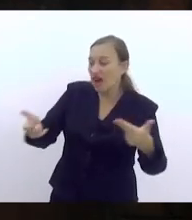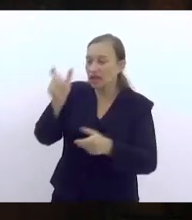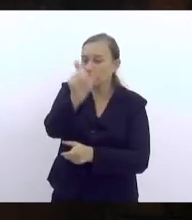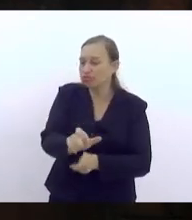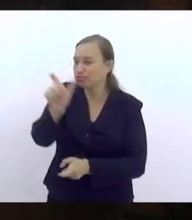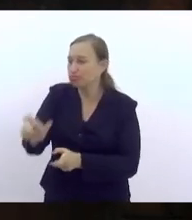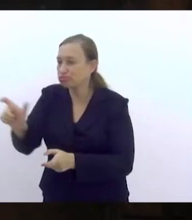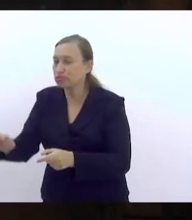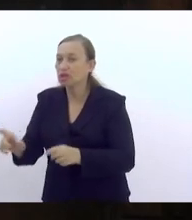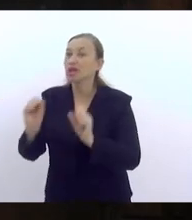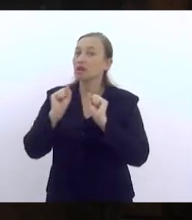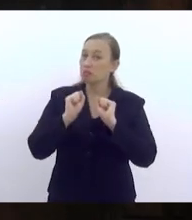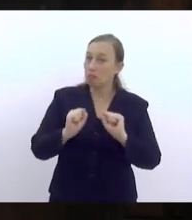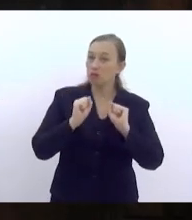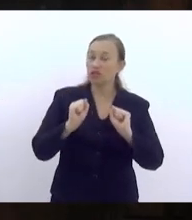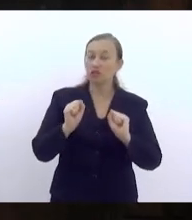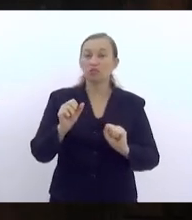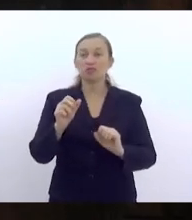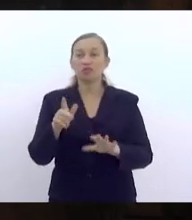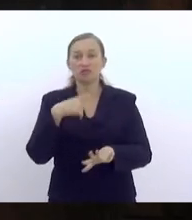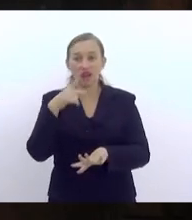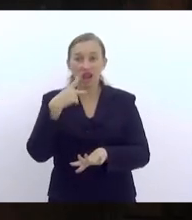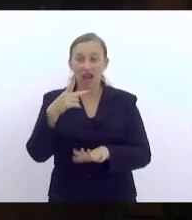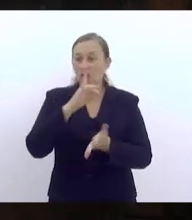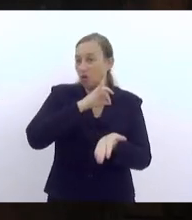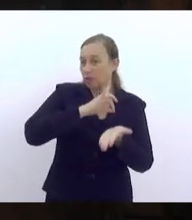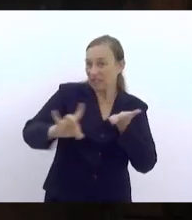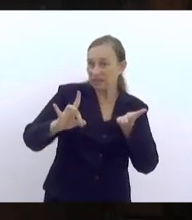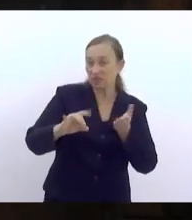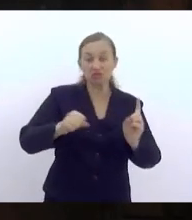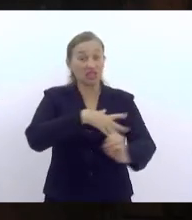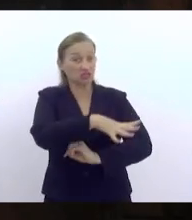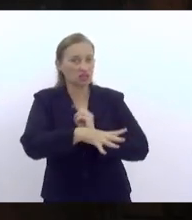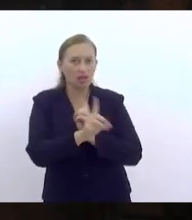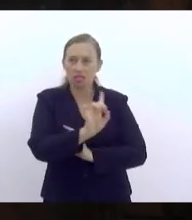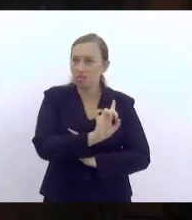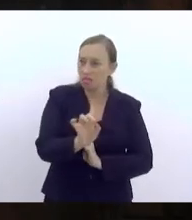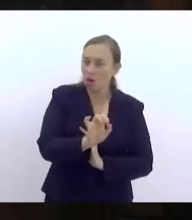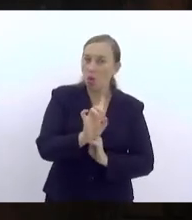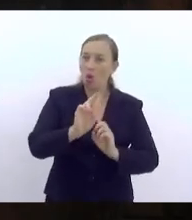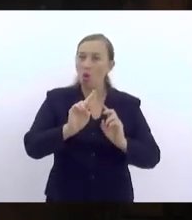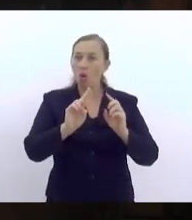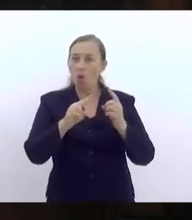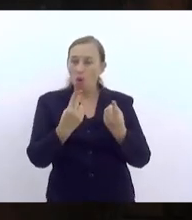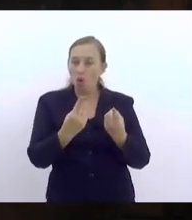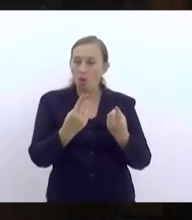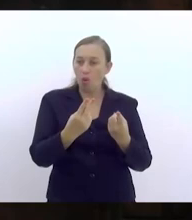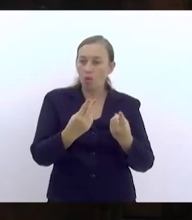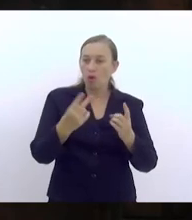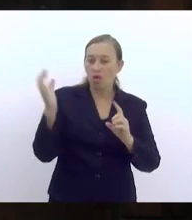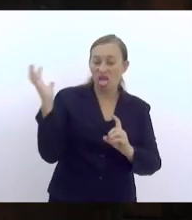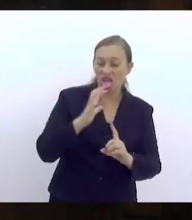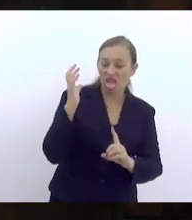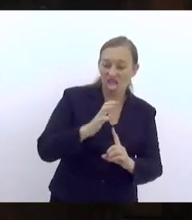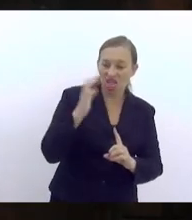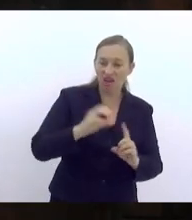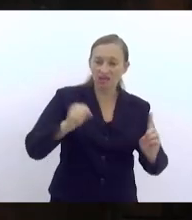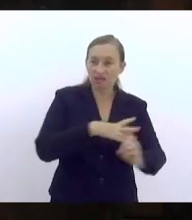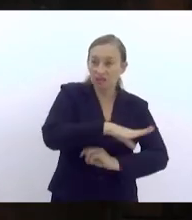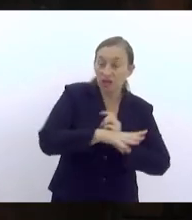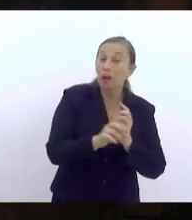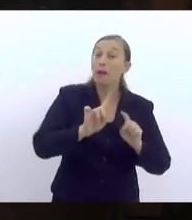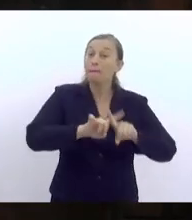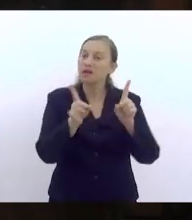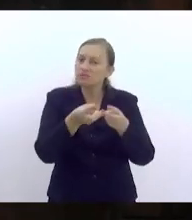agora podemos considerá-los como inimigos da sociedade. ou uma ameaça à sociedade. Mas é importante nós